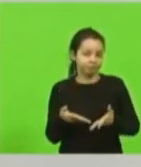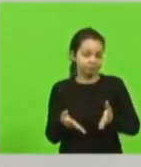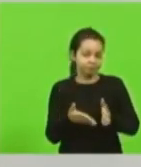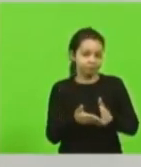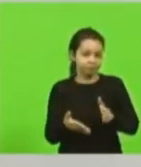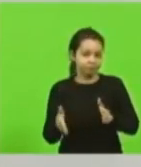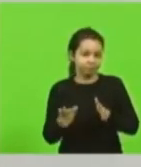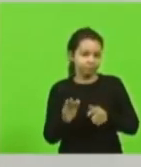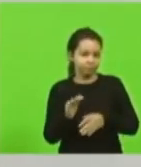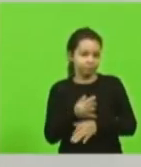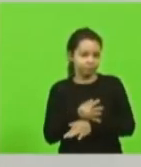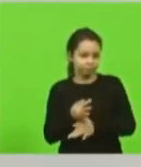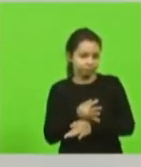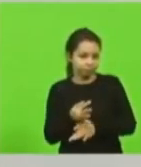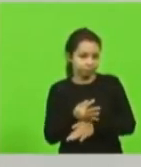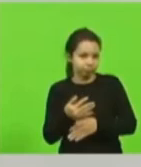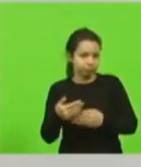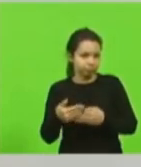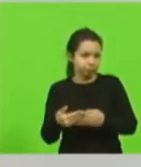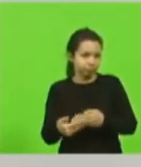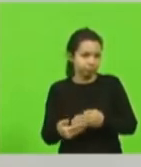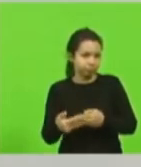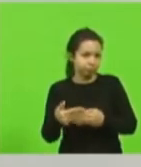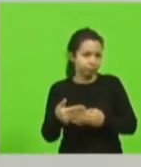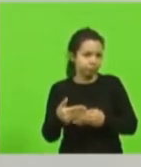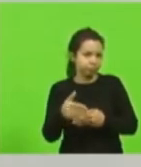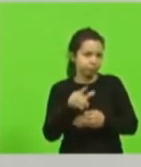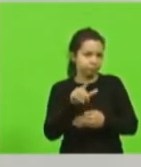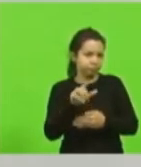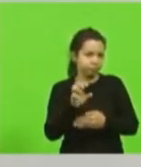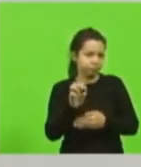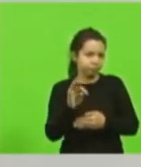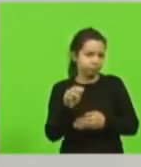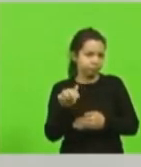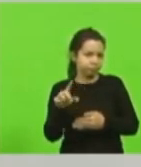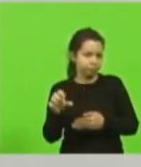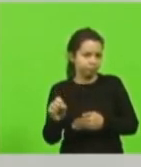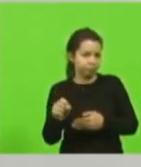que vai aumentar ainda mais ainda vai agravar mais esse problema ainda